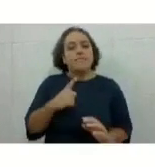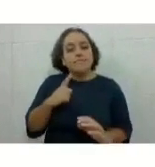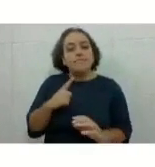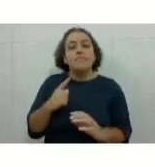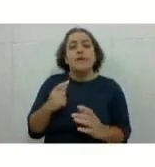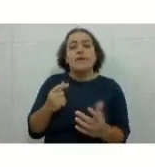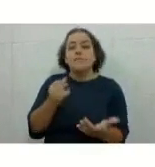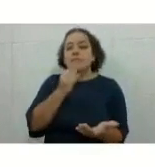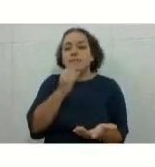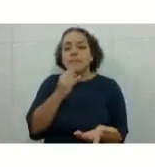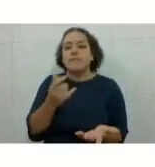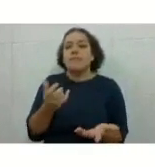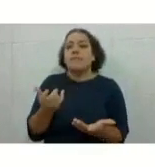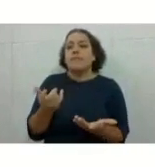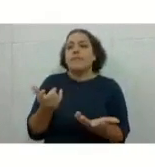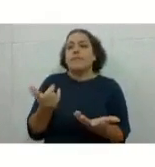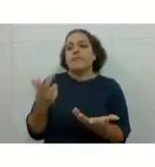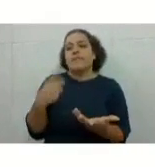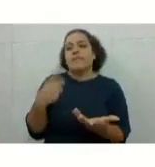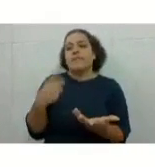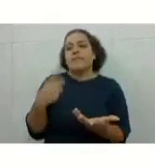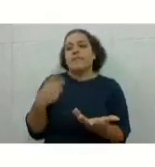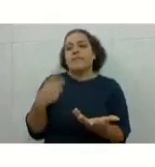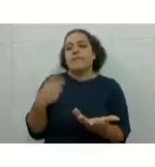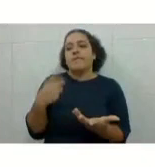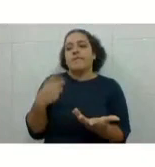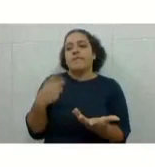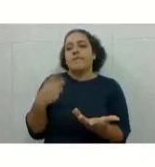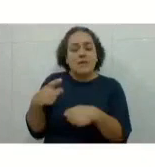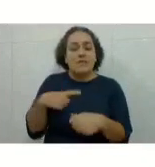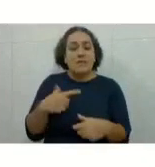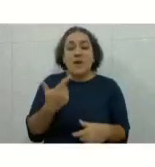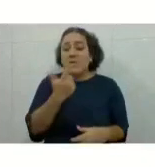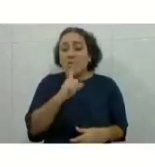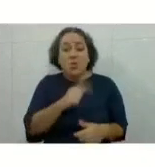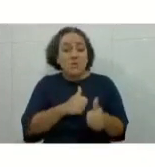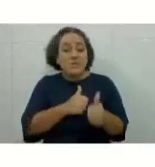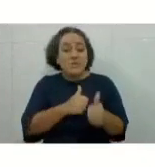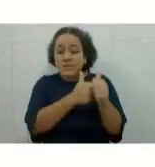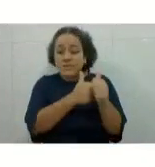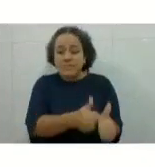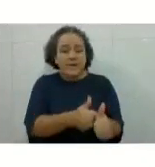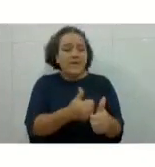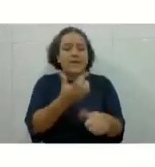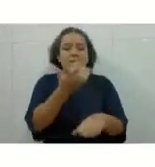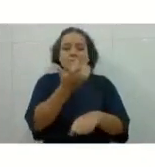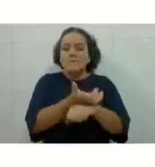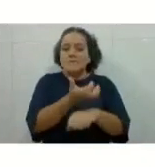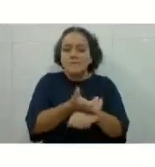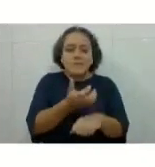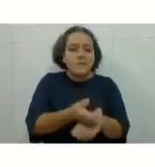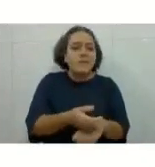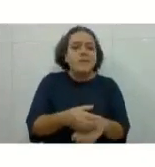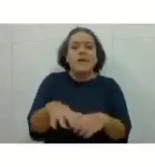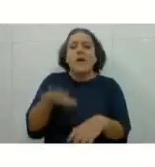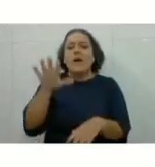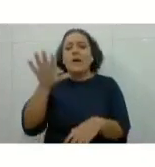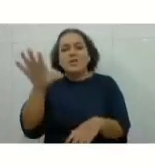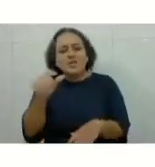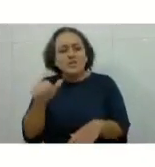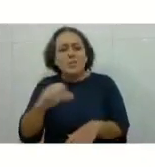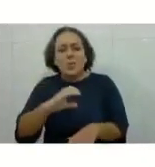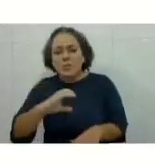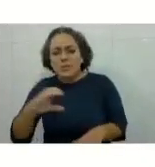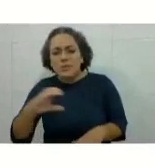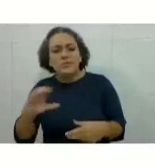professor, professora, coordenador, eu estou com algumas dificuldades pessoais, não estou conseguindo. Alguma coisa tem que